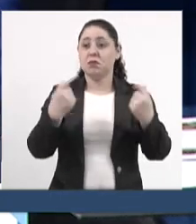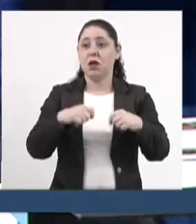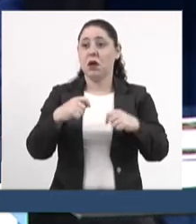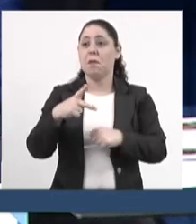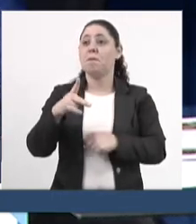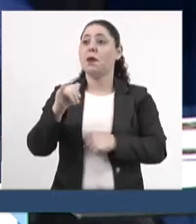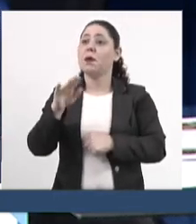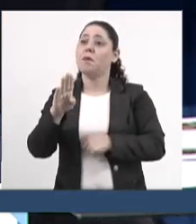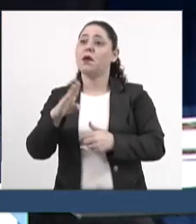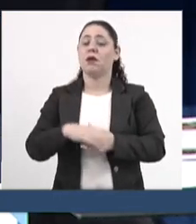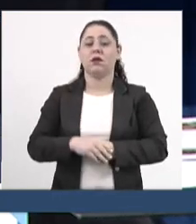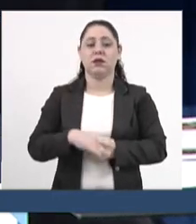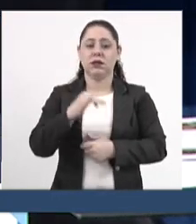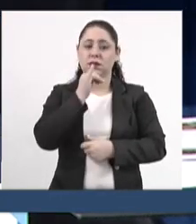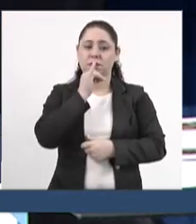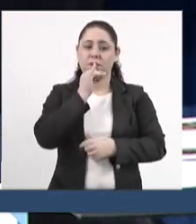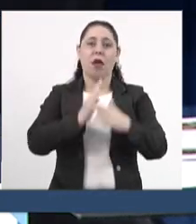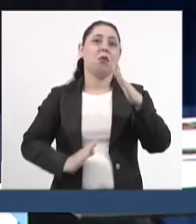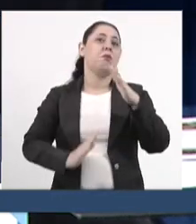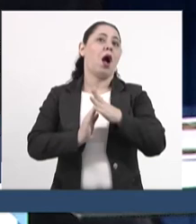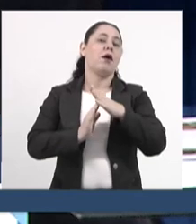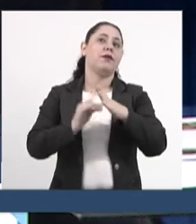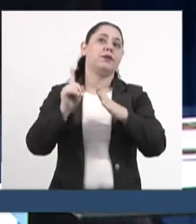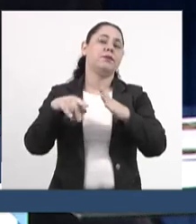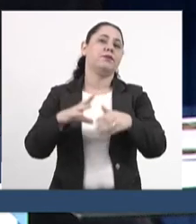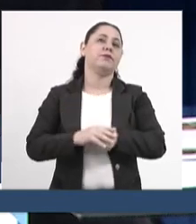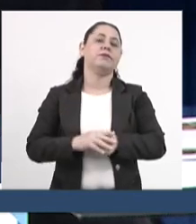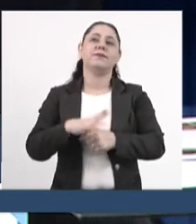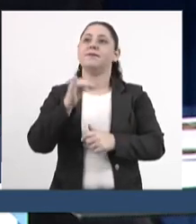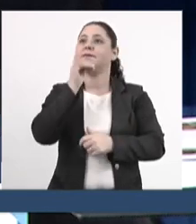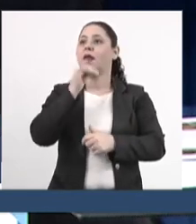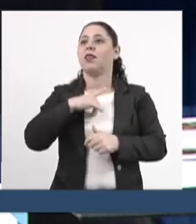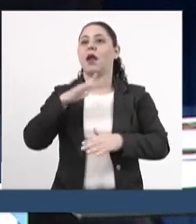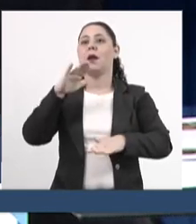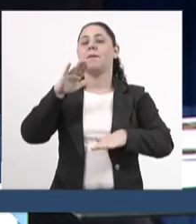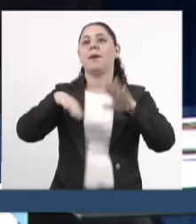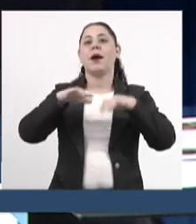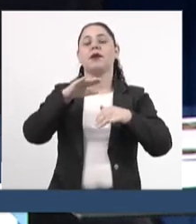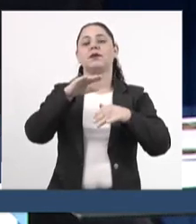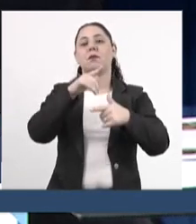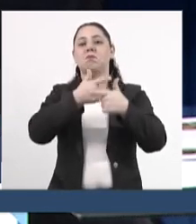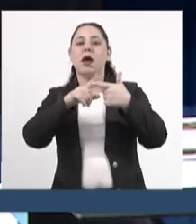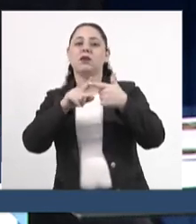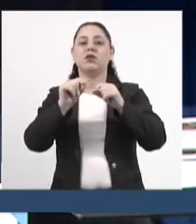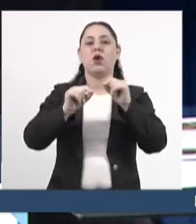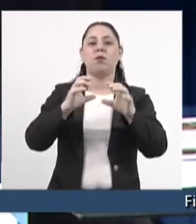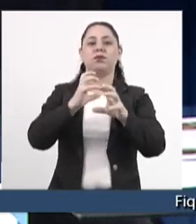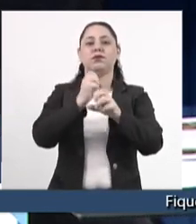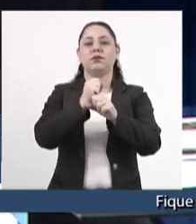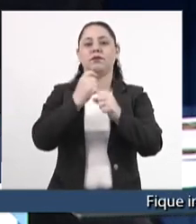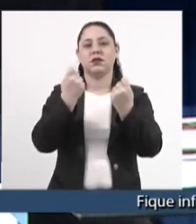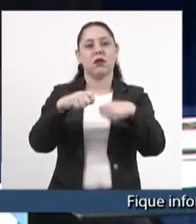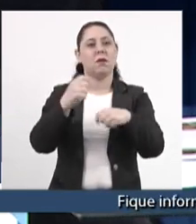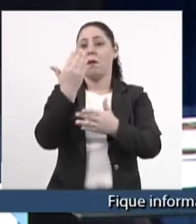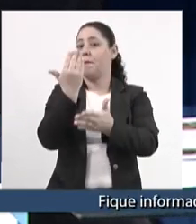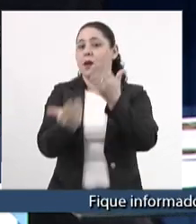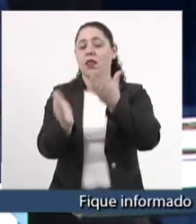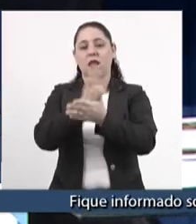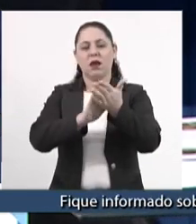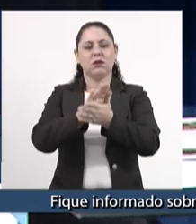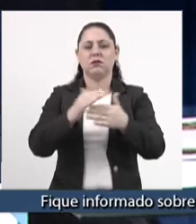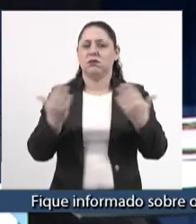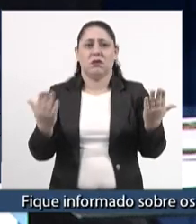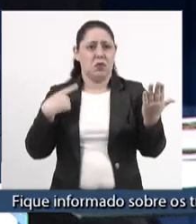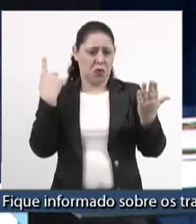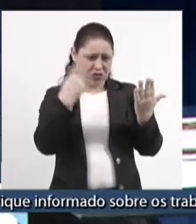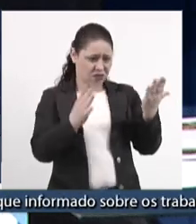Pires, o cara estabelece lá que tem uma média de arrecadação que você não vai perder mais. Então, não